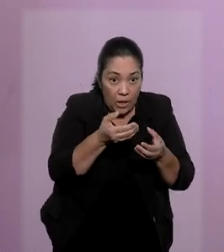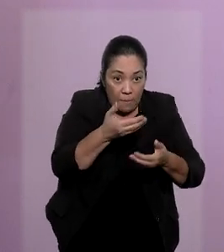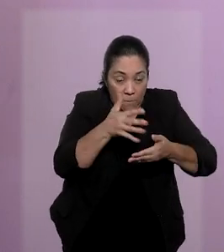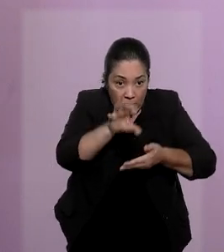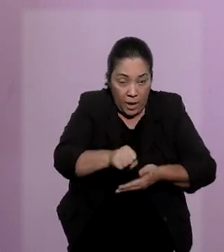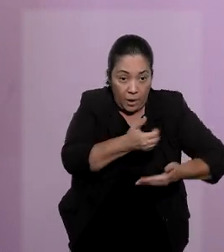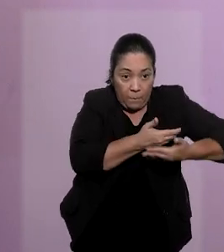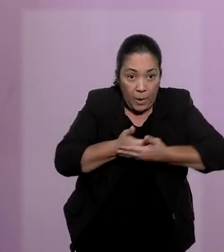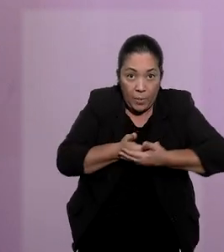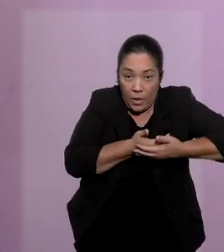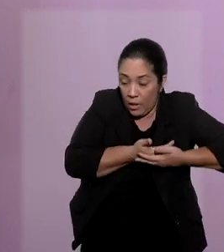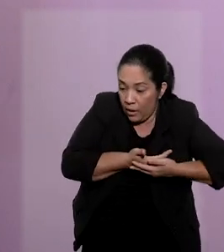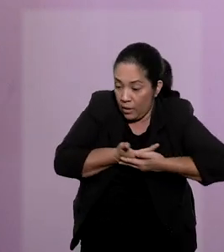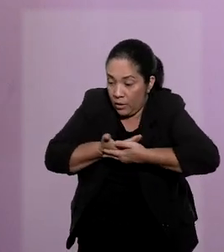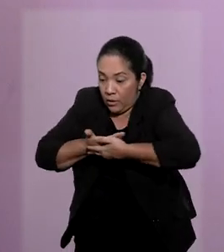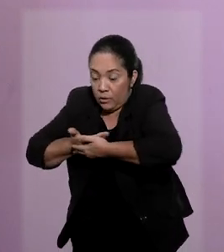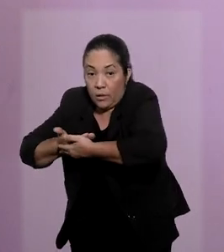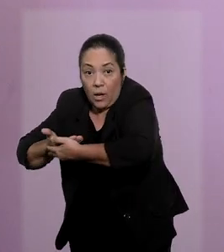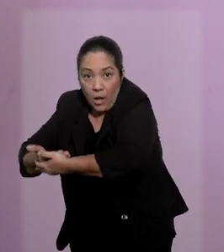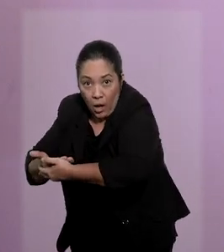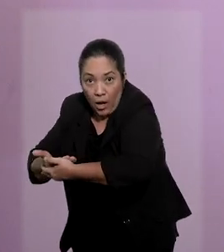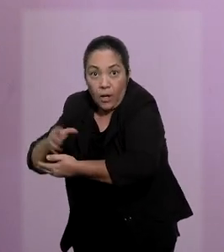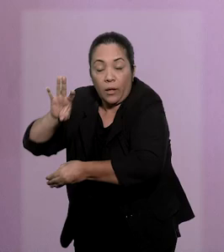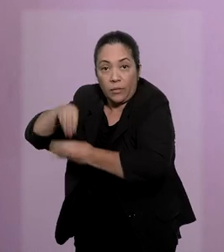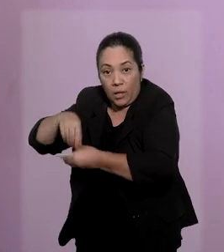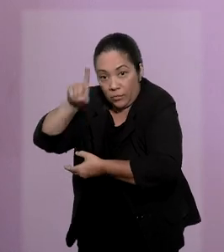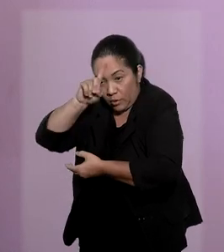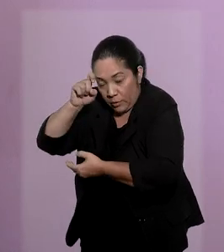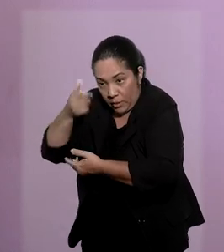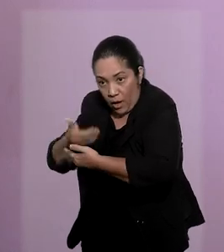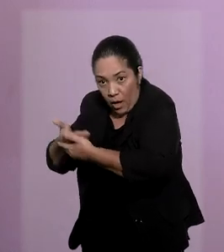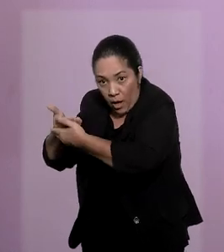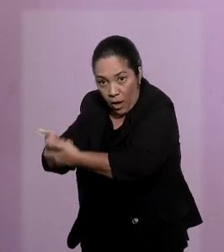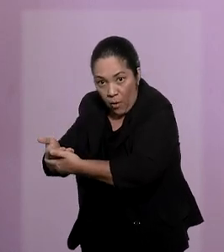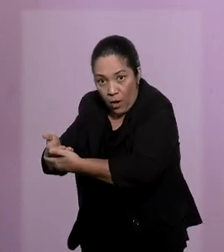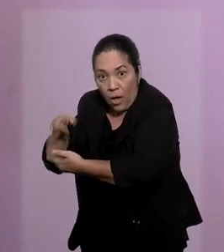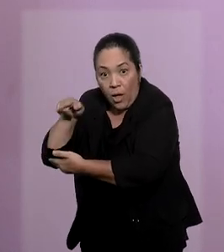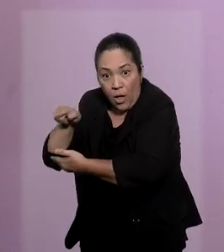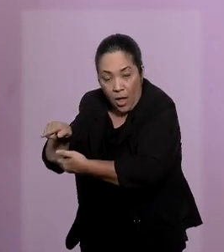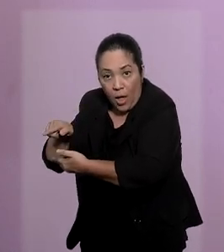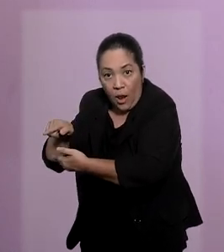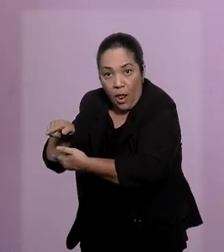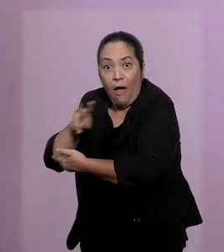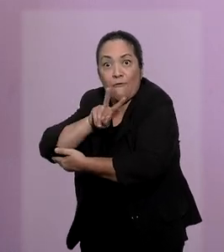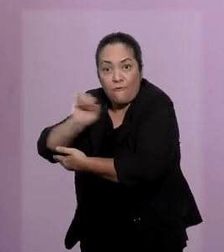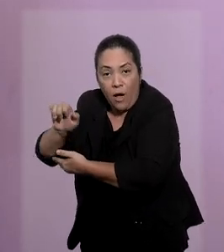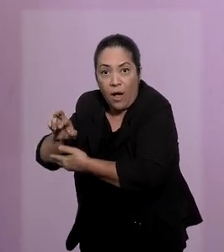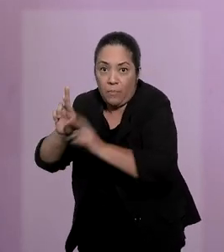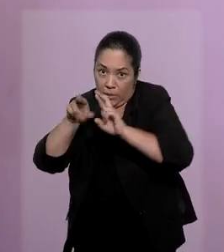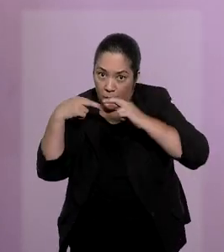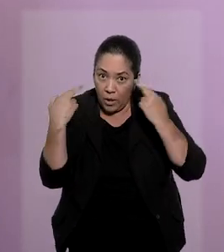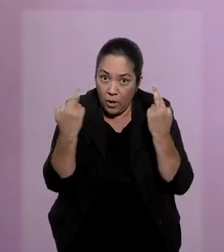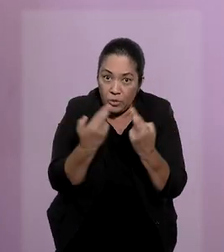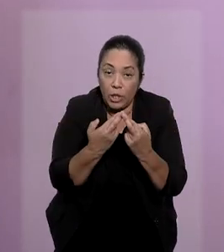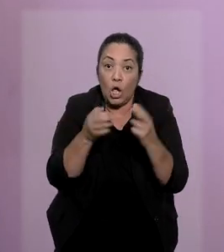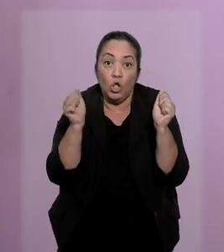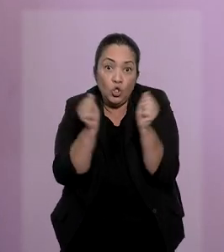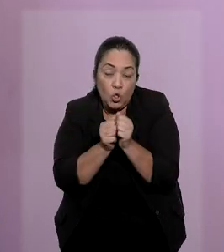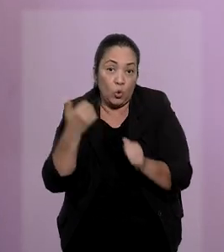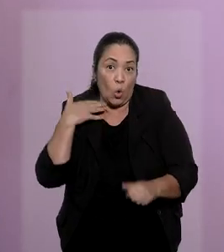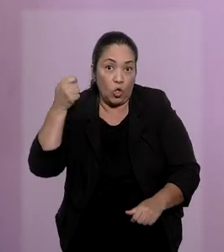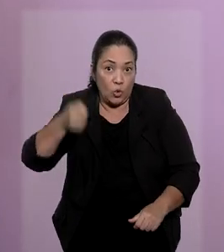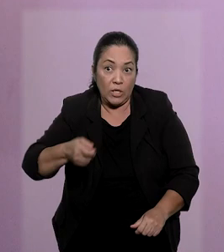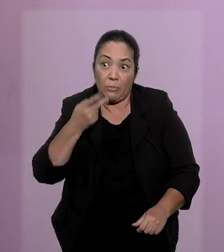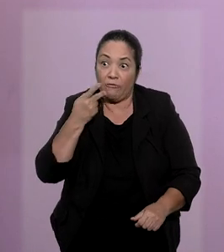em condições de alta, se estabilizando emocionalmente, e ela passará de uma audiência de confirmação dessa